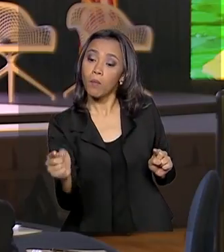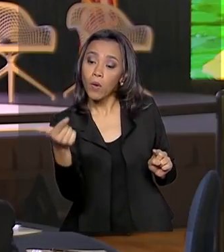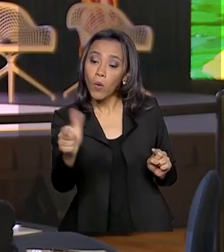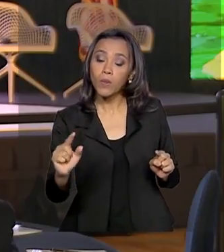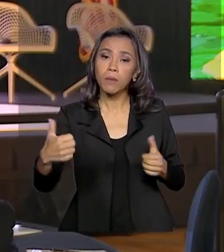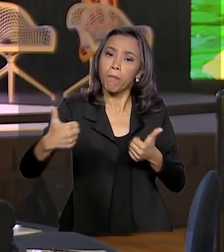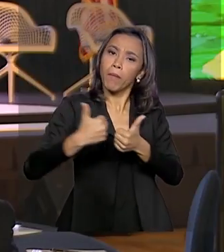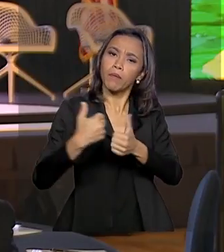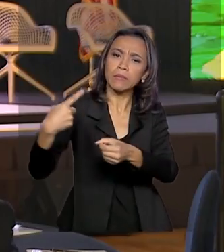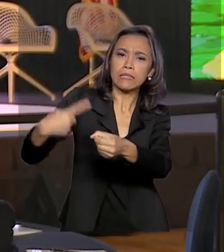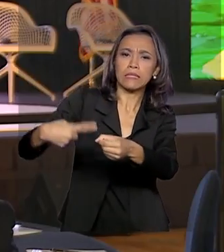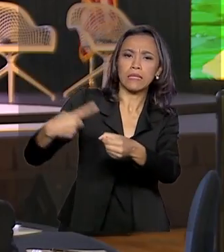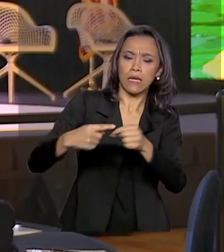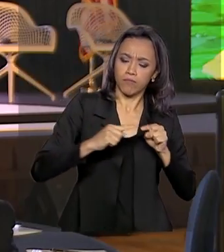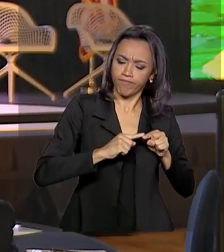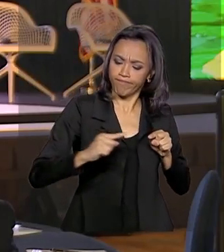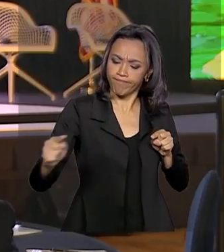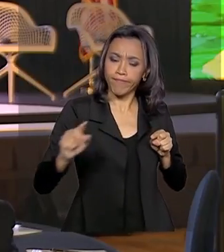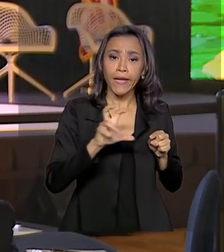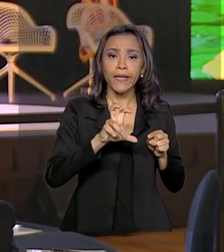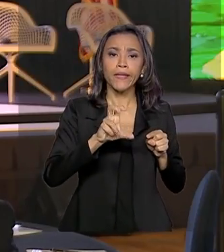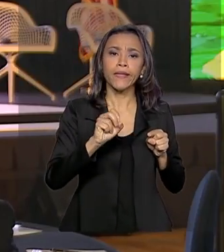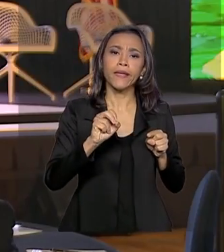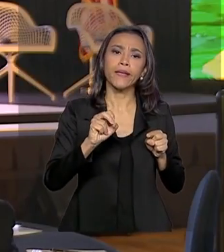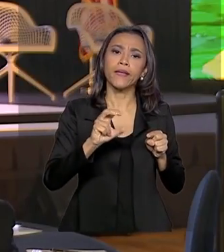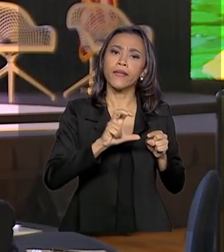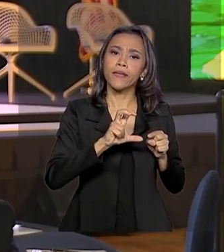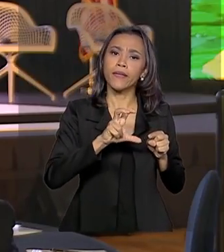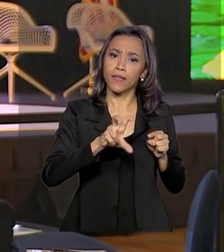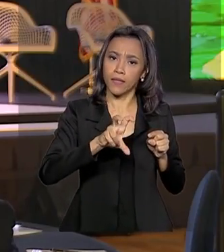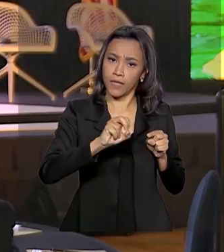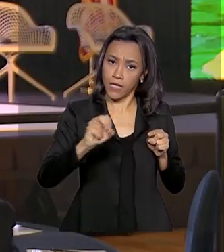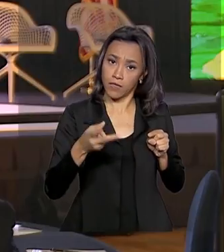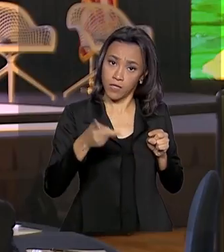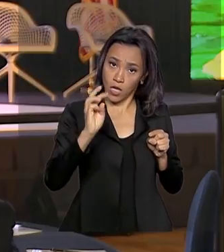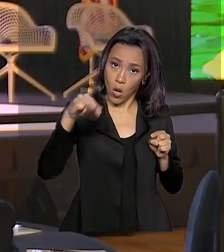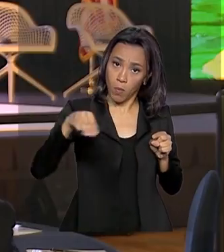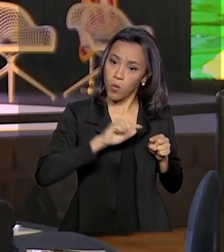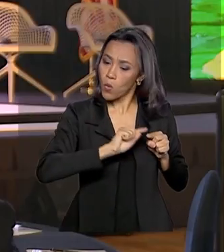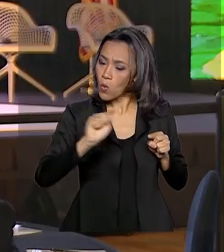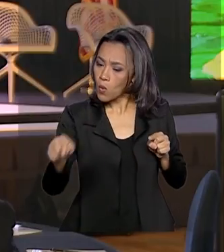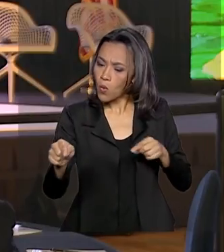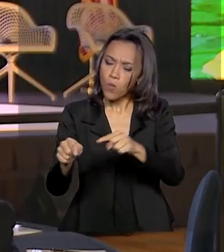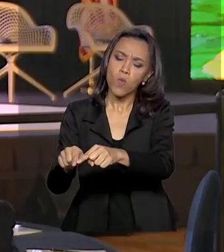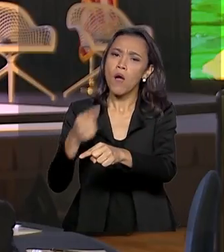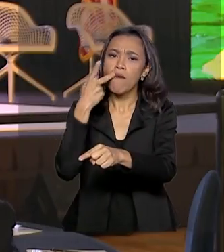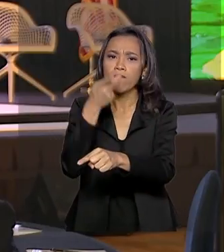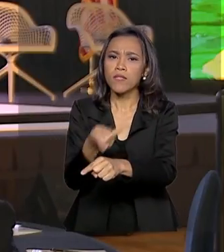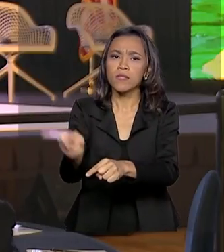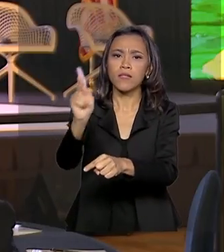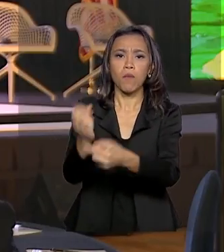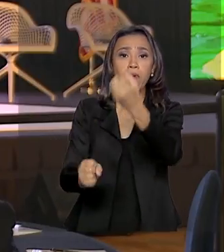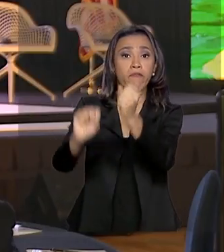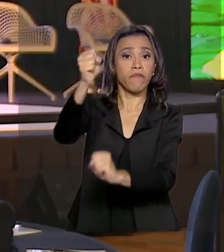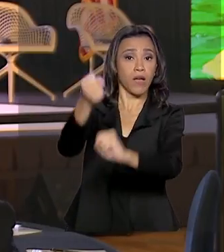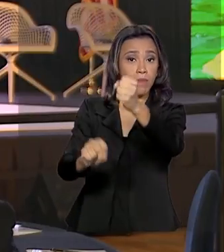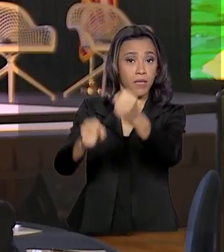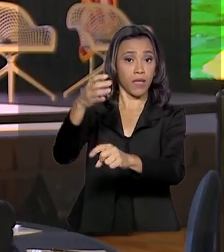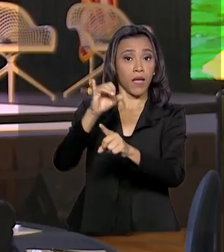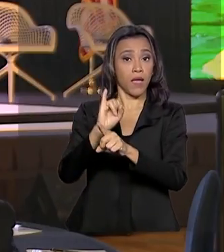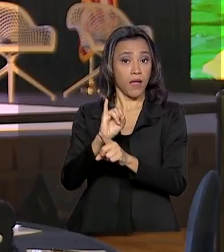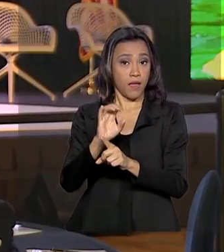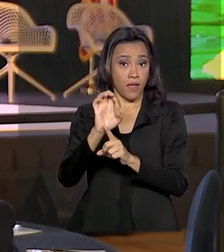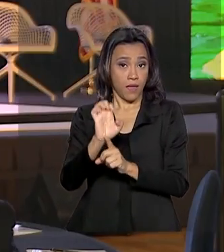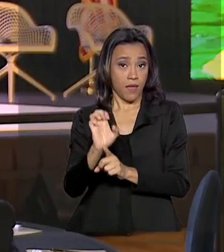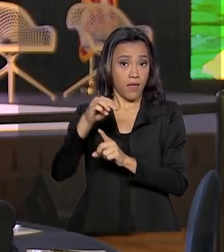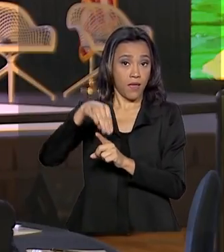que fica a aproximadamente 500 quilômetros de distância. E lá ele vai visitar a fábrica da Embraer, a empresa que